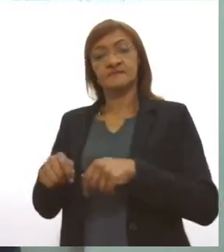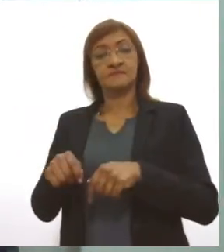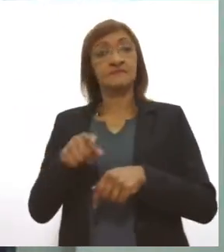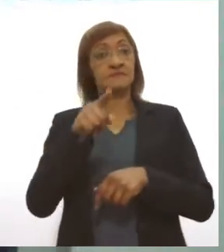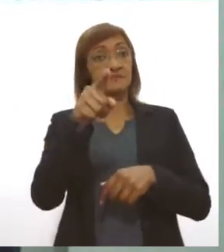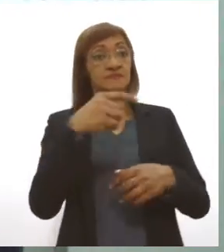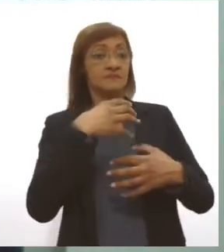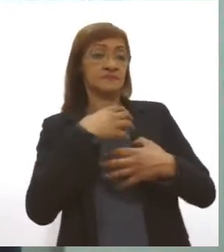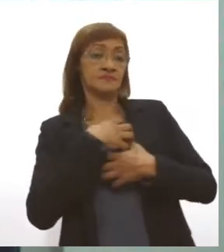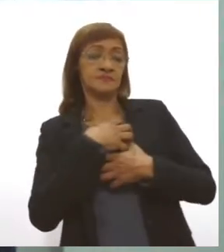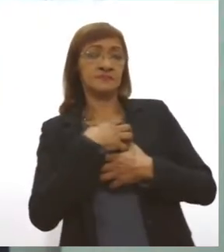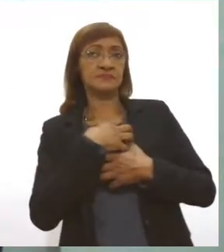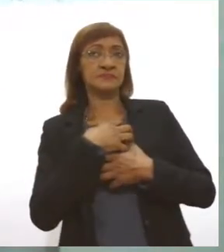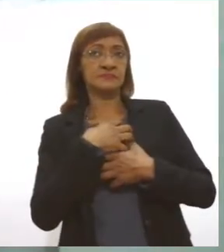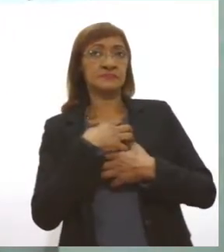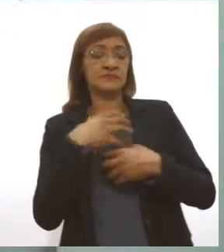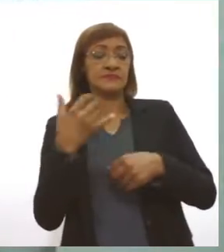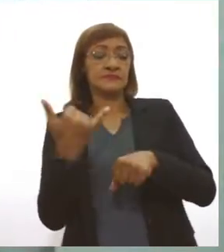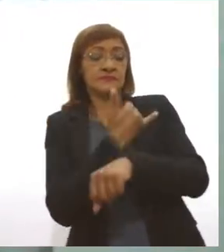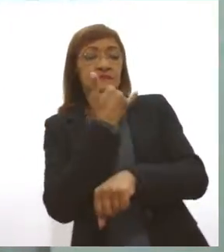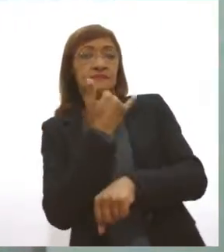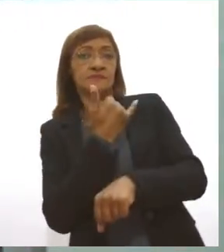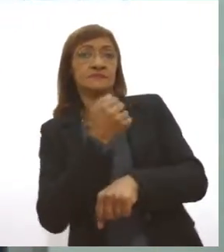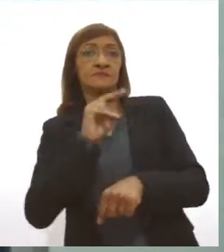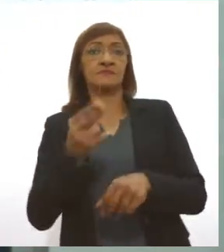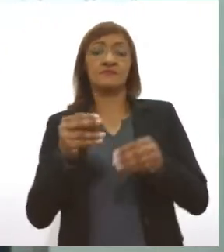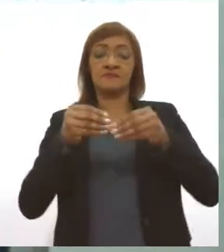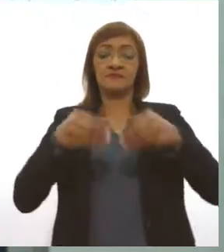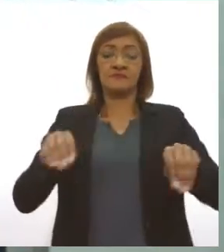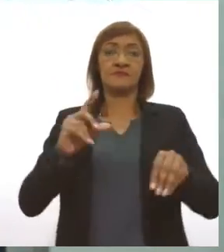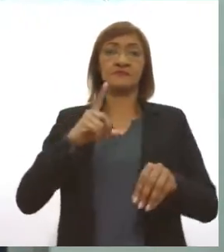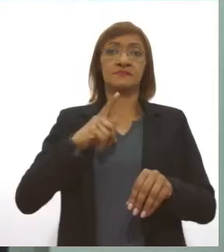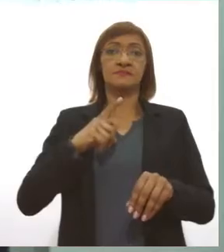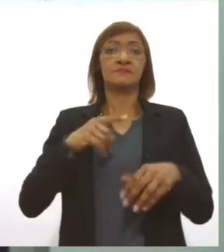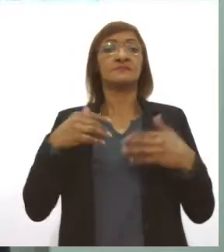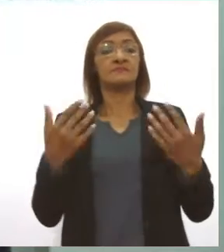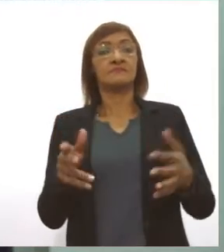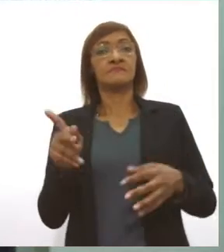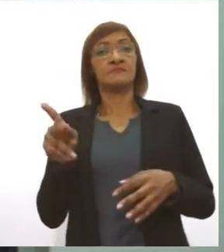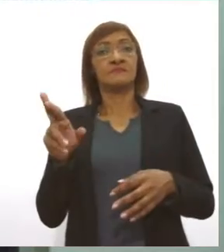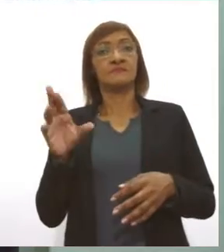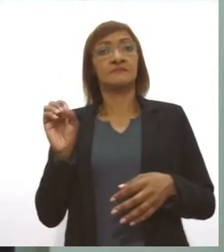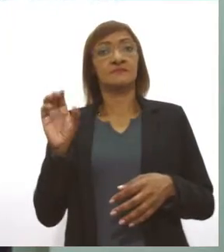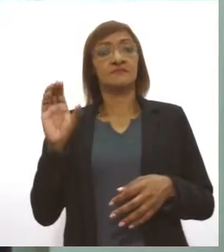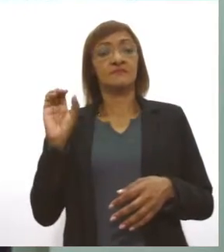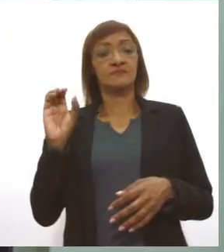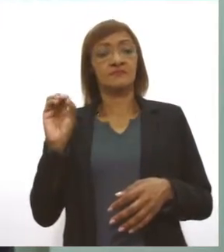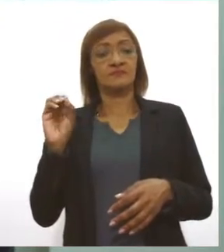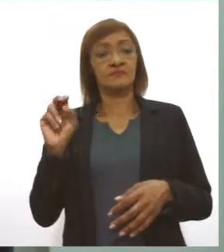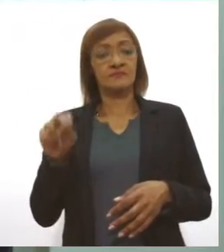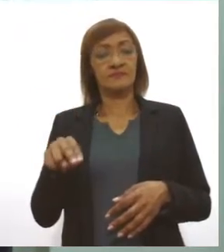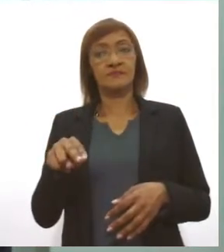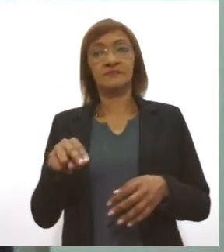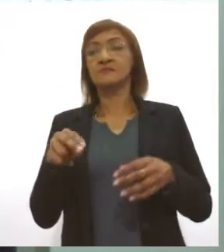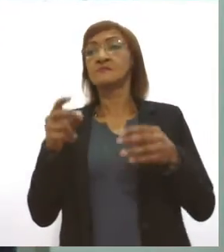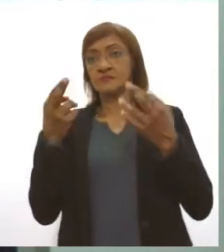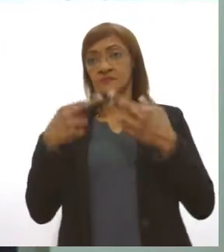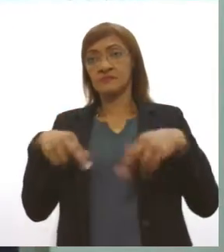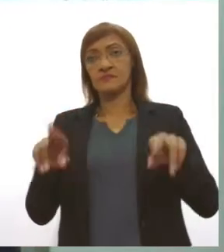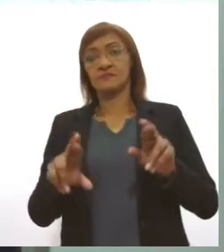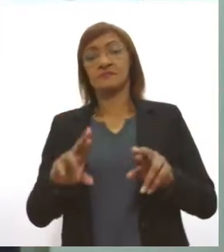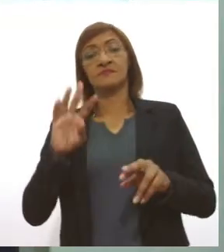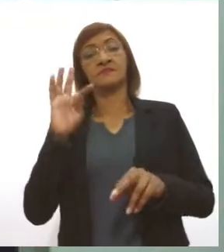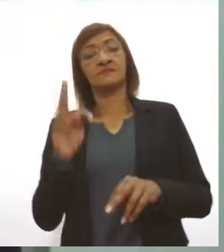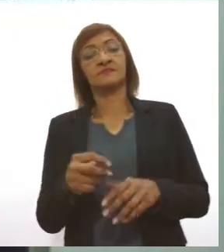lesado ou prejudicado, o PROCON está à disposição para fazer esse atendimento